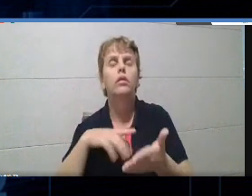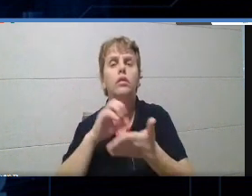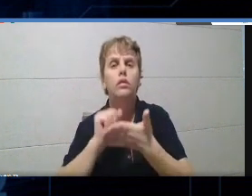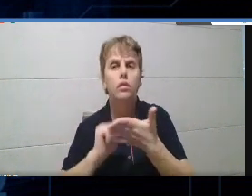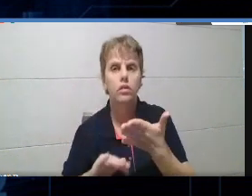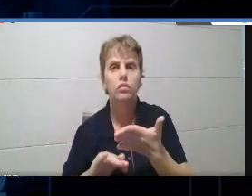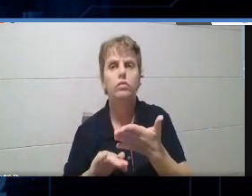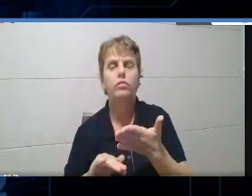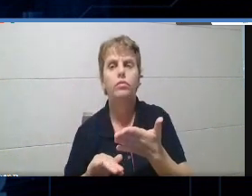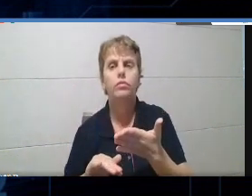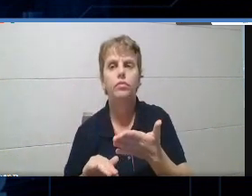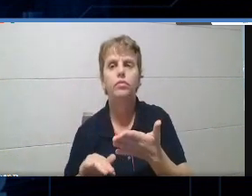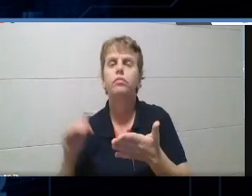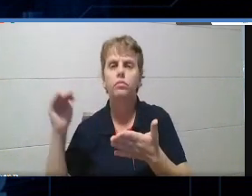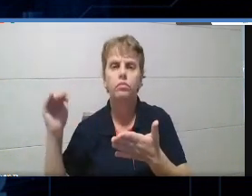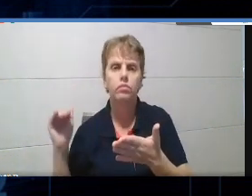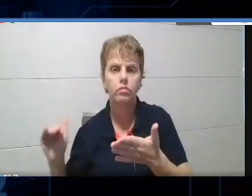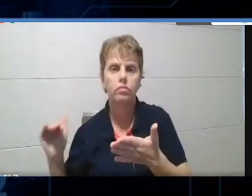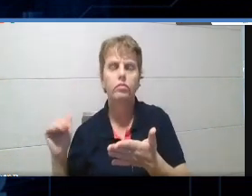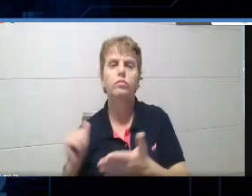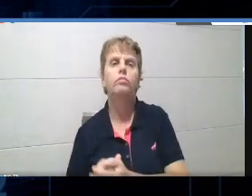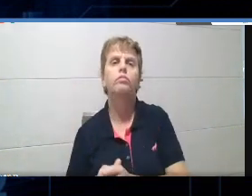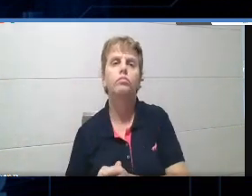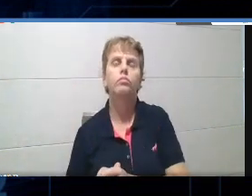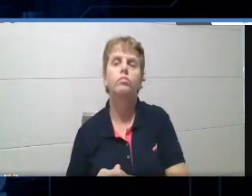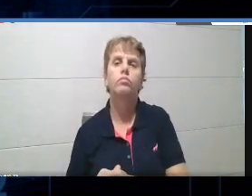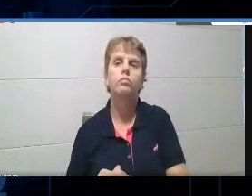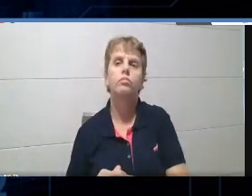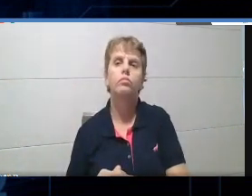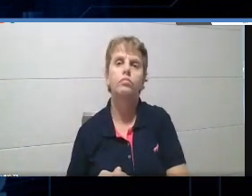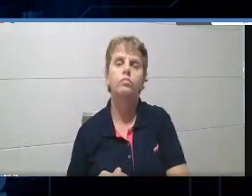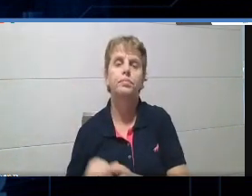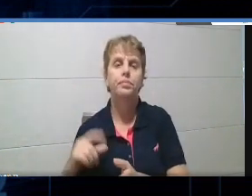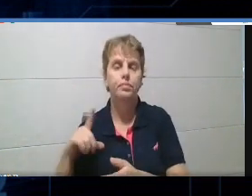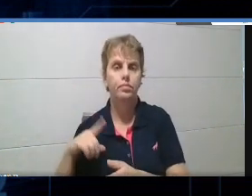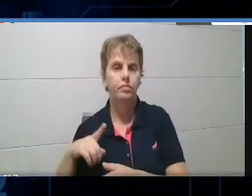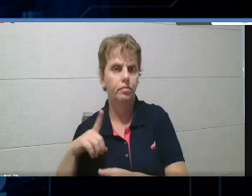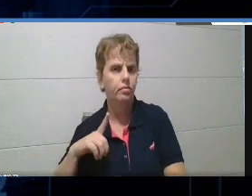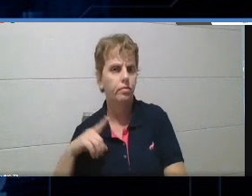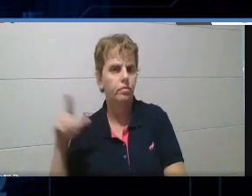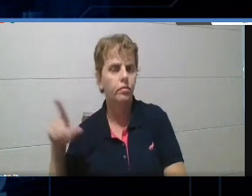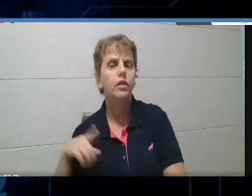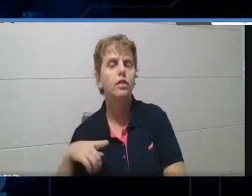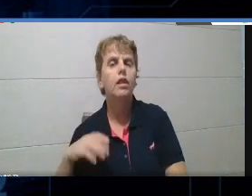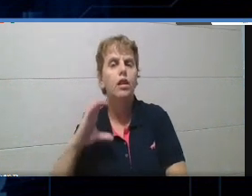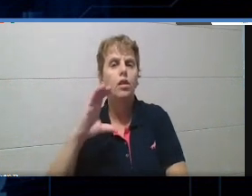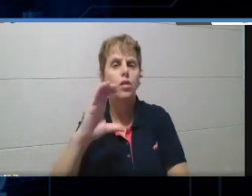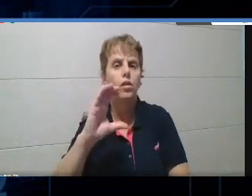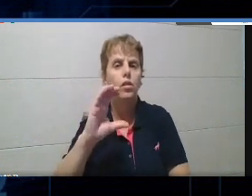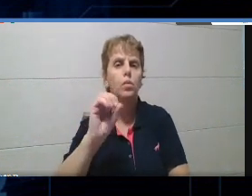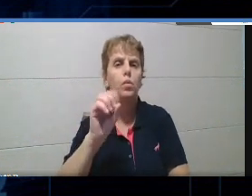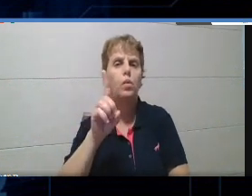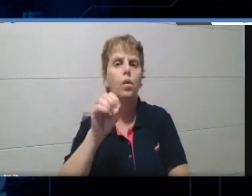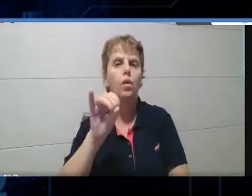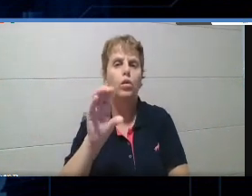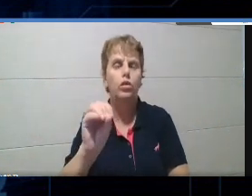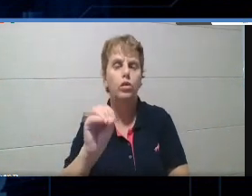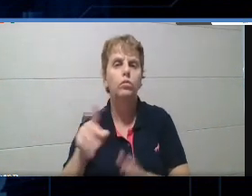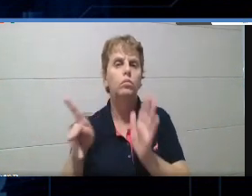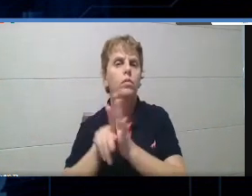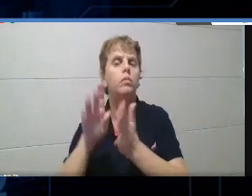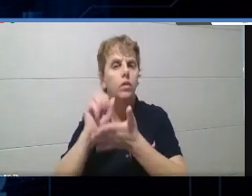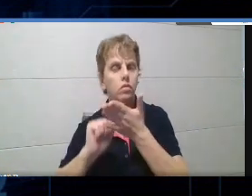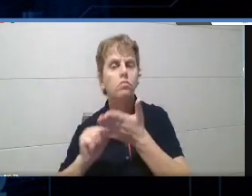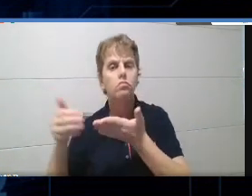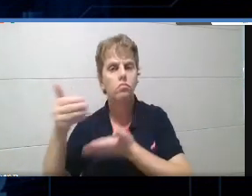Fica aqui em reports, tá? Reports. Então, aqui está o código da tarefa. Se eu quiser compartilhar o link com eles, eu posso